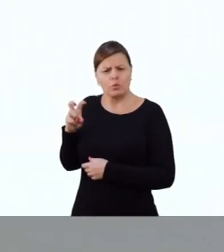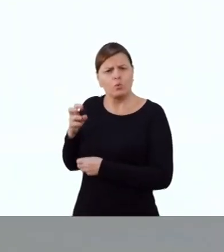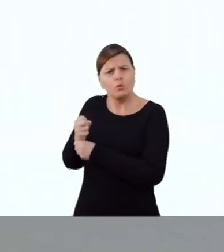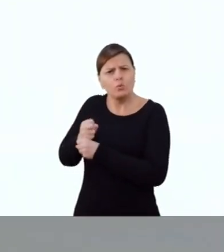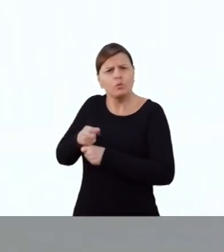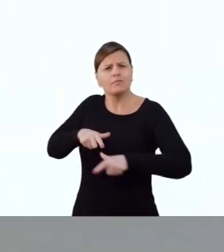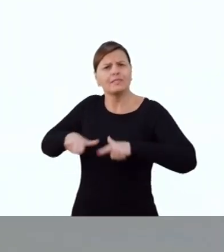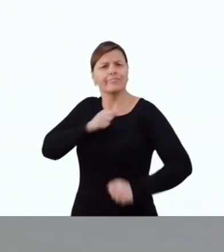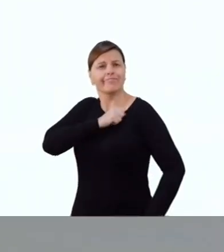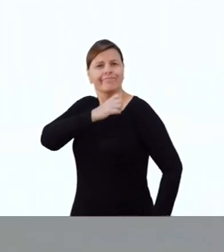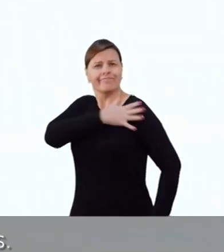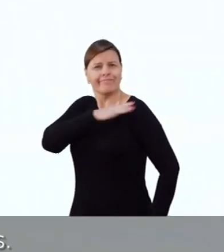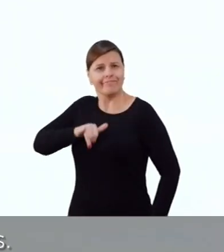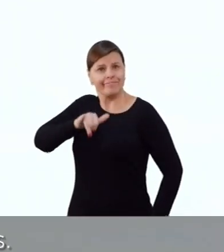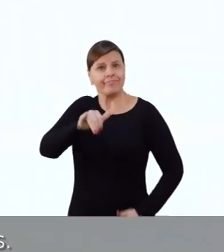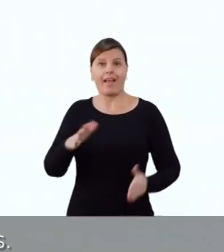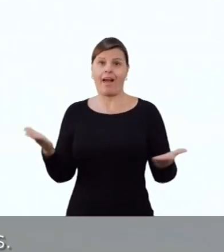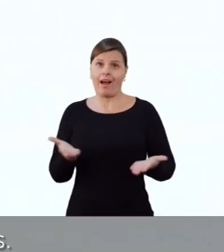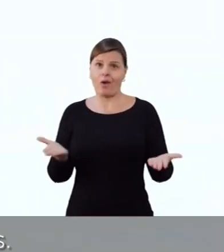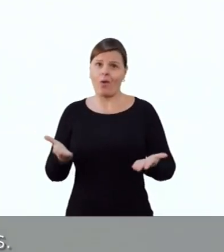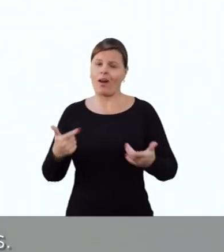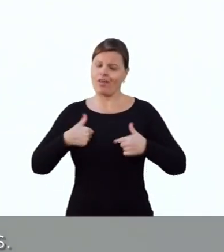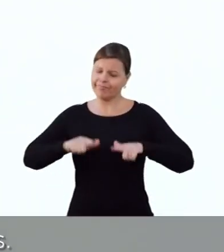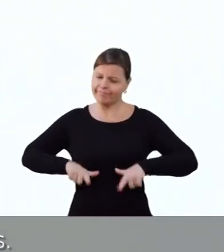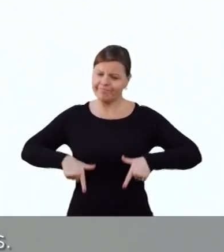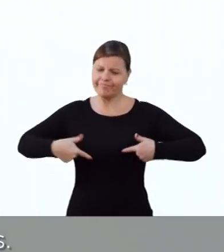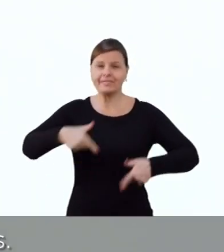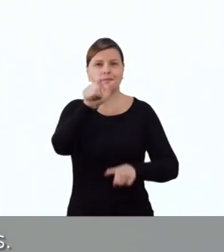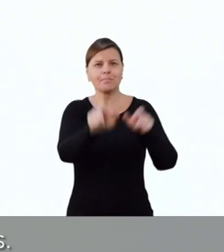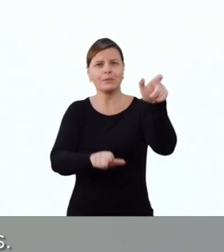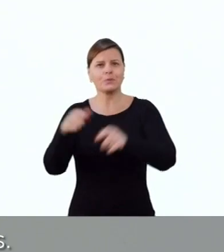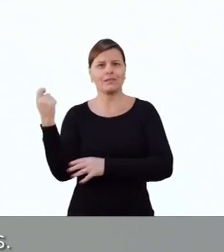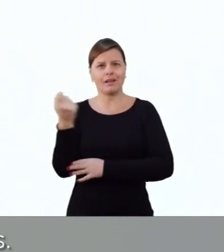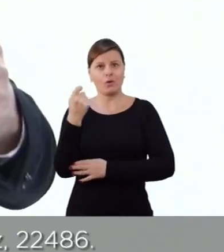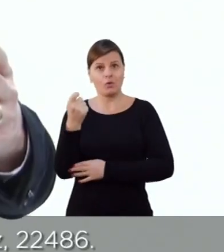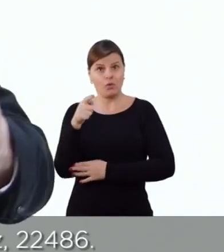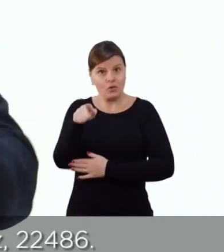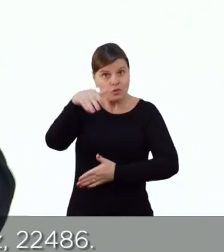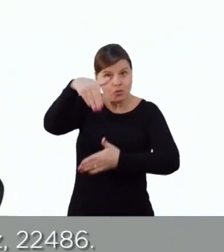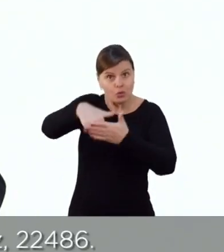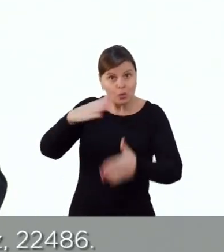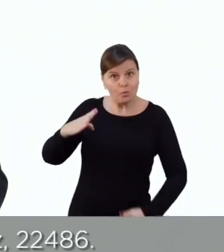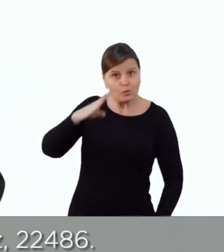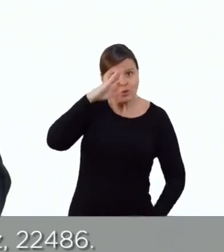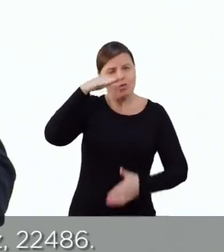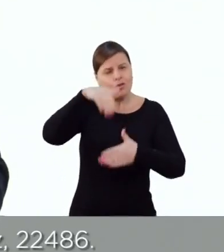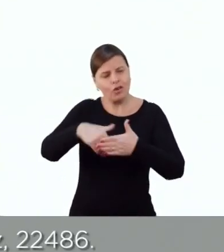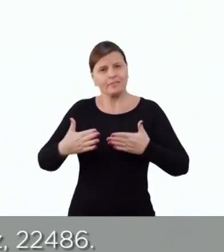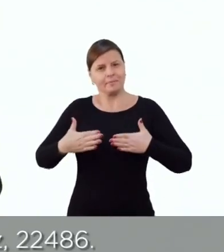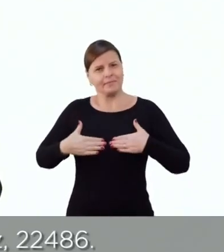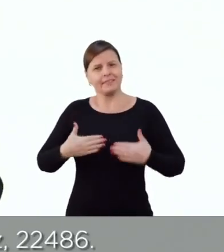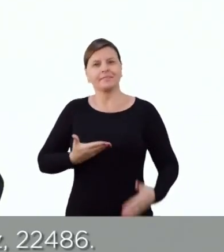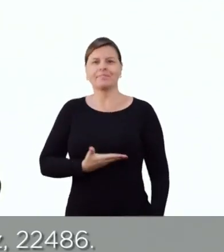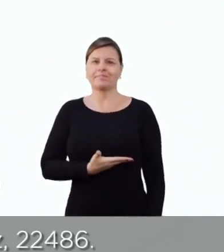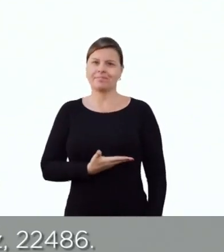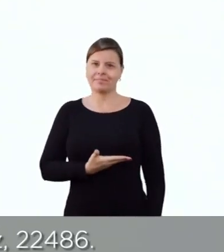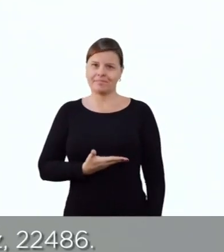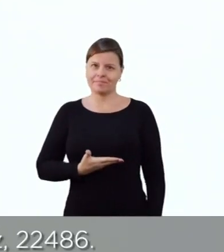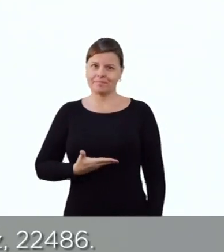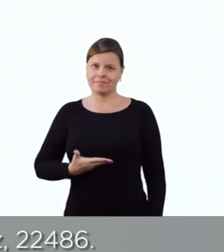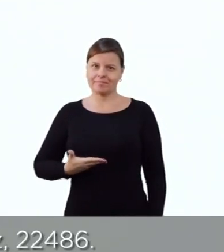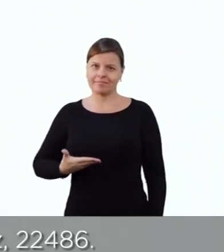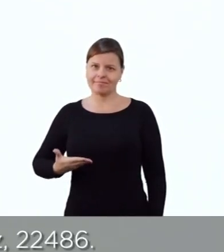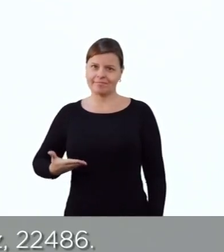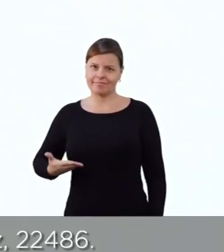Após 35 anos de força aérea, este filho de Tucunduva está a serviço dos gaúchos. Votou no Capitão Bolsonaro, vota no Coronel Jorge